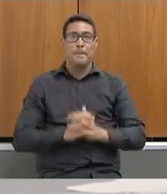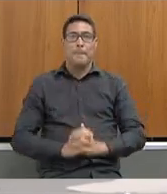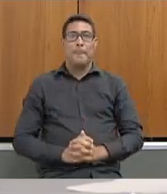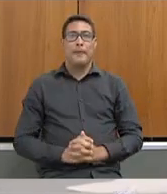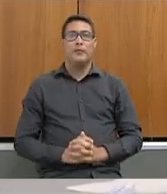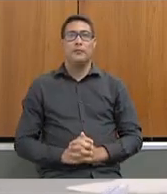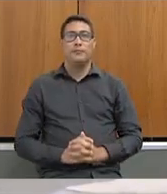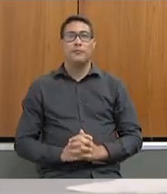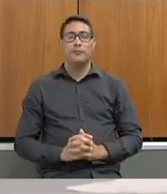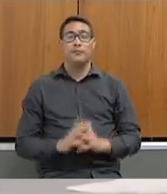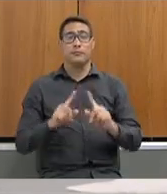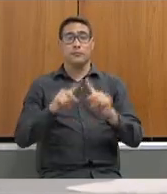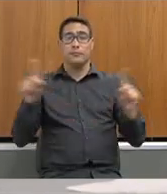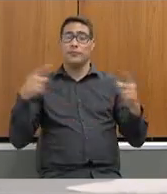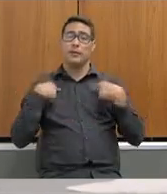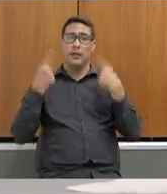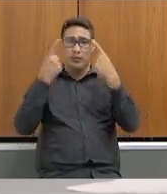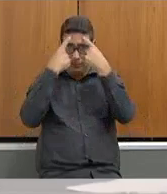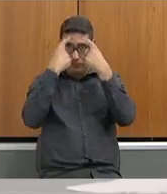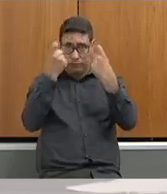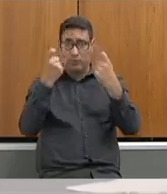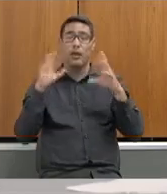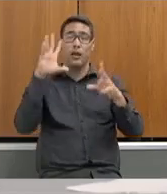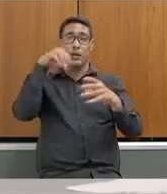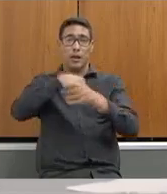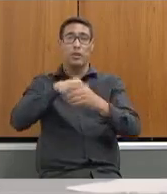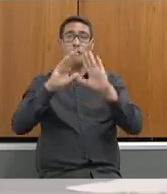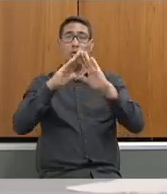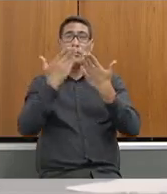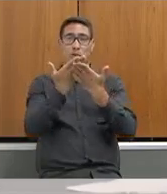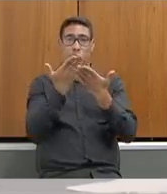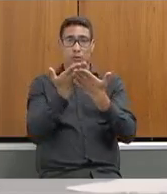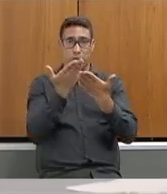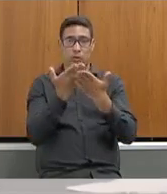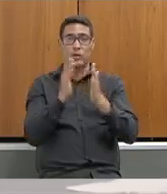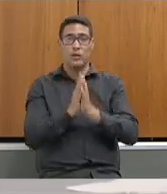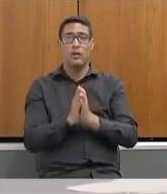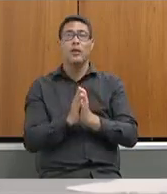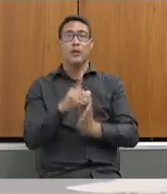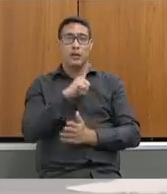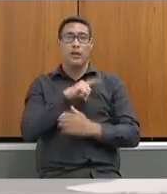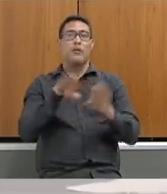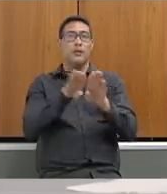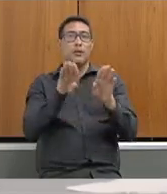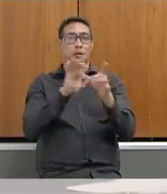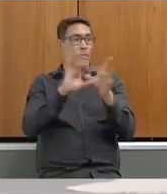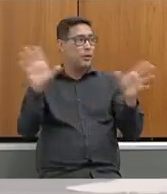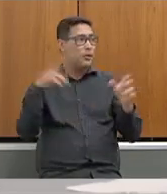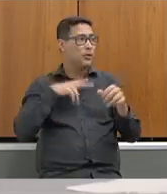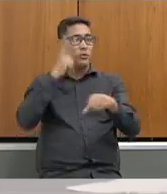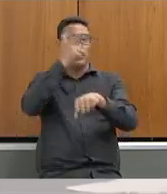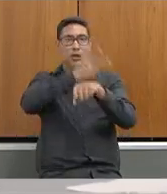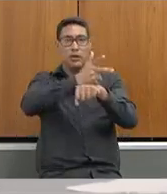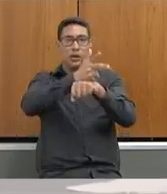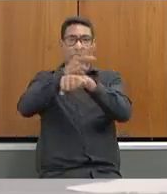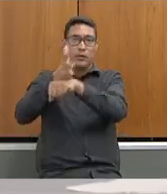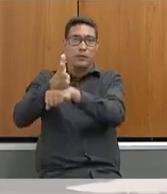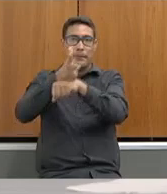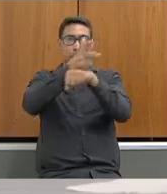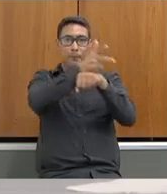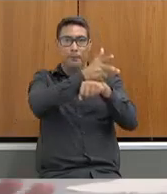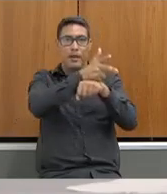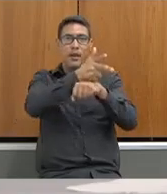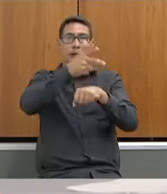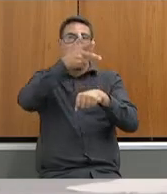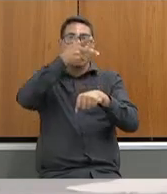Então, sobre a violência nas escolas, ainda tivemos a liberação de câmeras das nossas escolas. Câmera, ela não